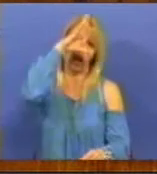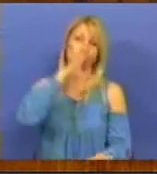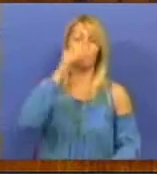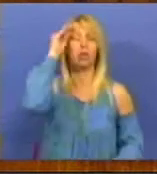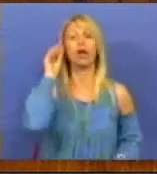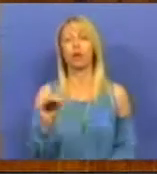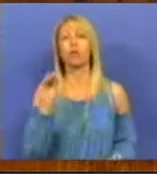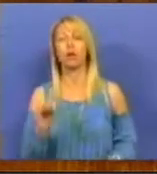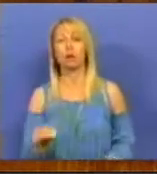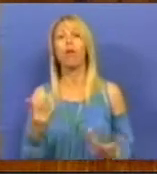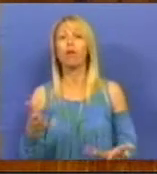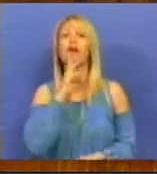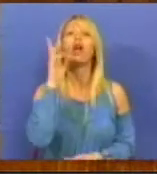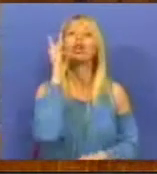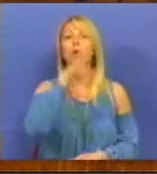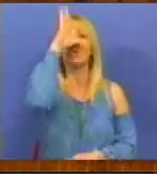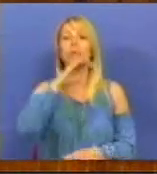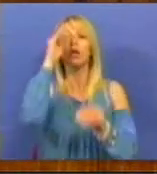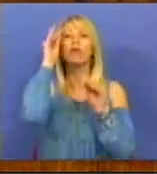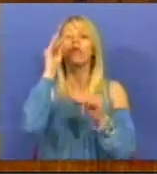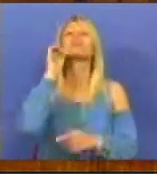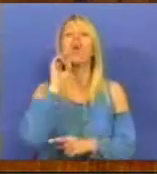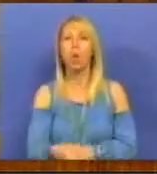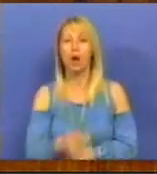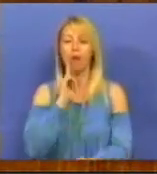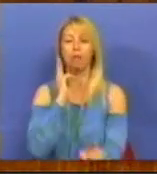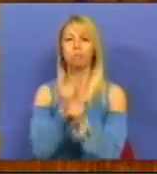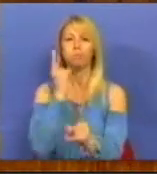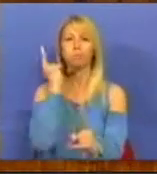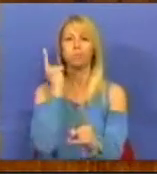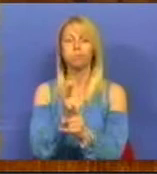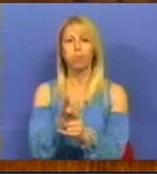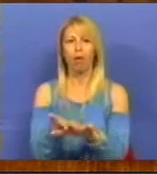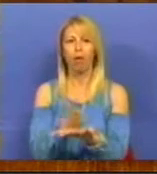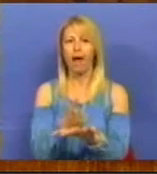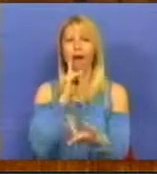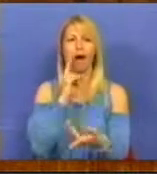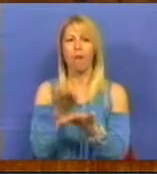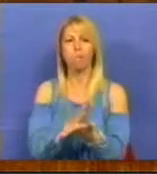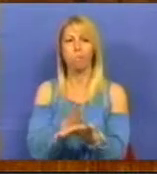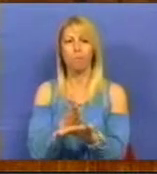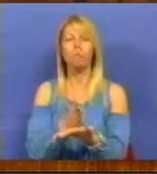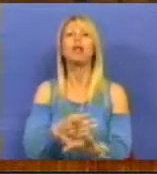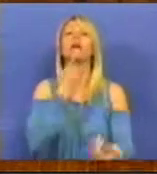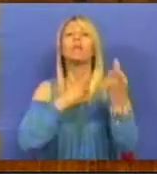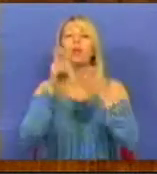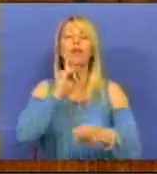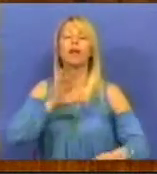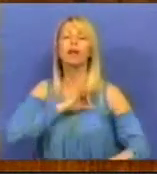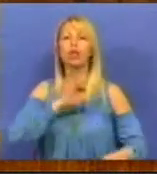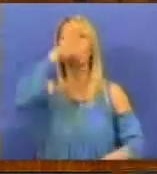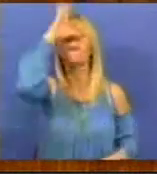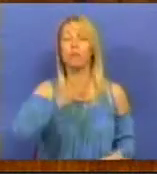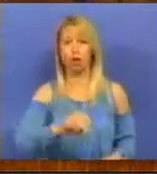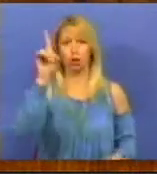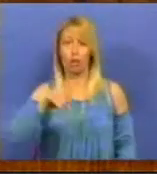tem tido como resposta do Ministério da Educação manter a total ambiguidade. Perguntada à Sra. Ministra, perguntada ao